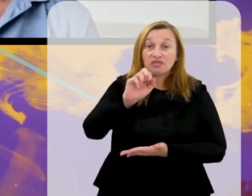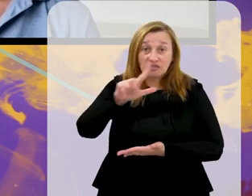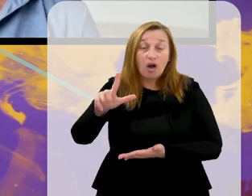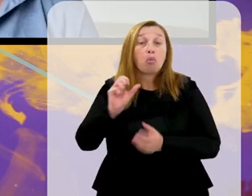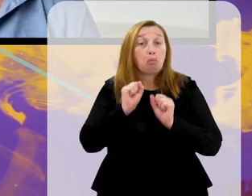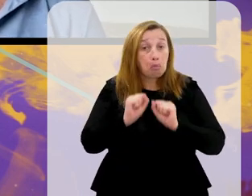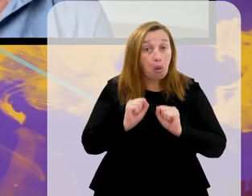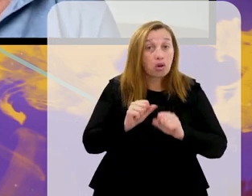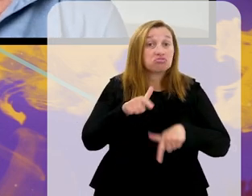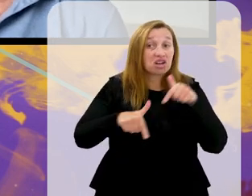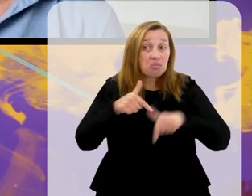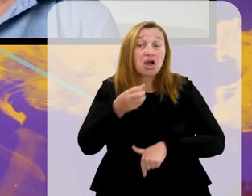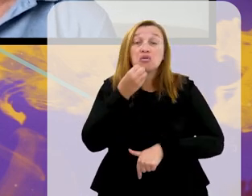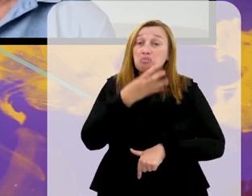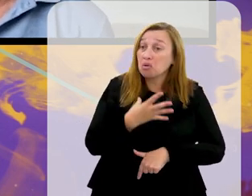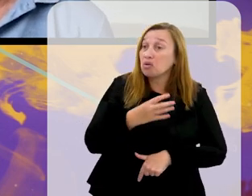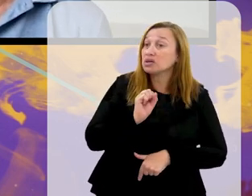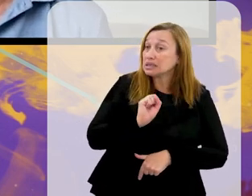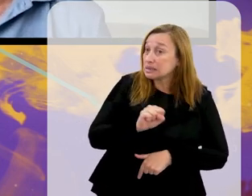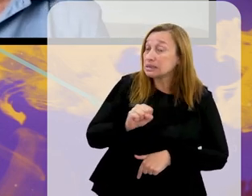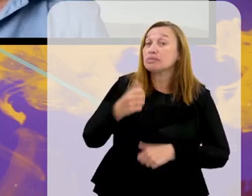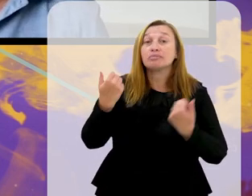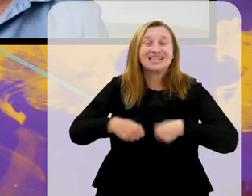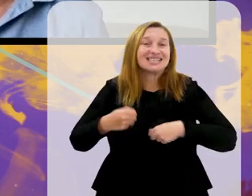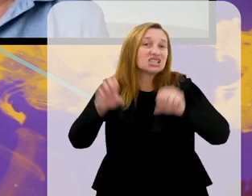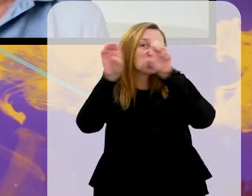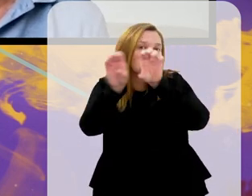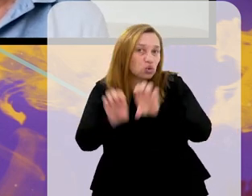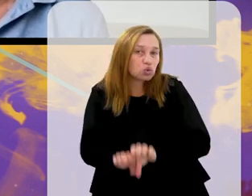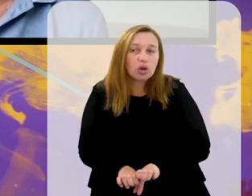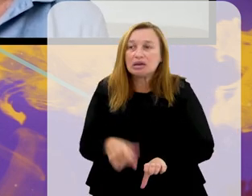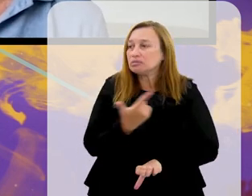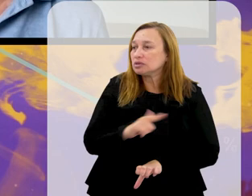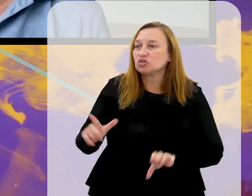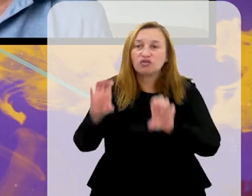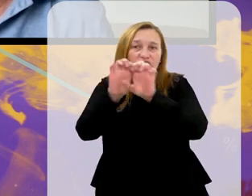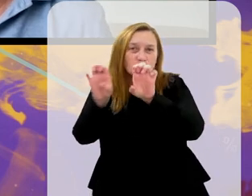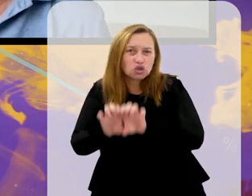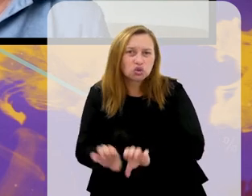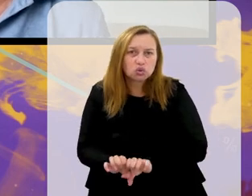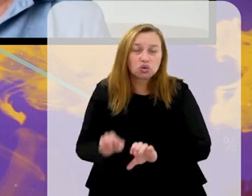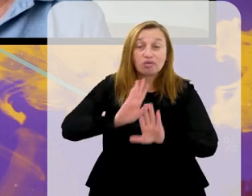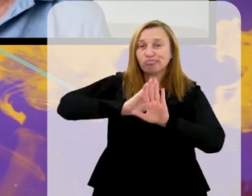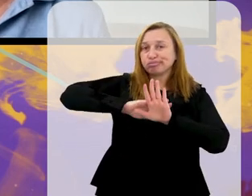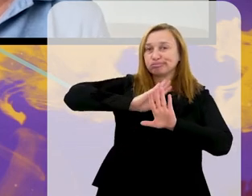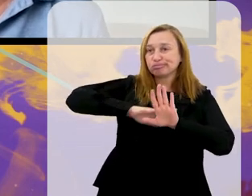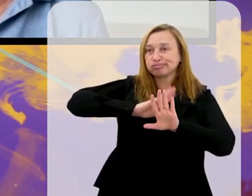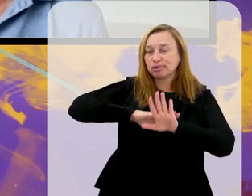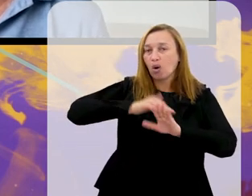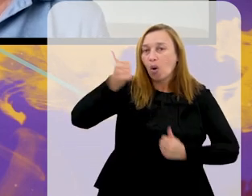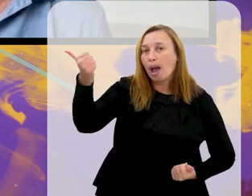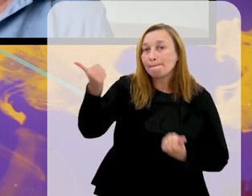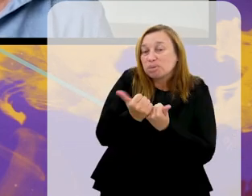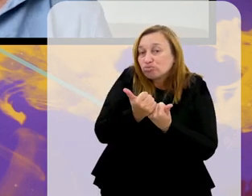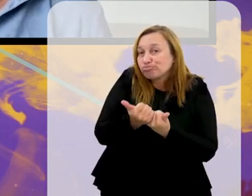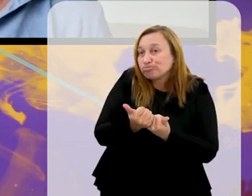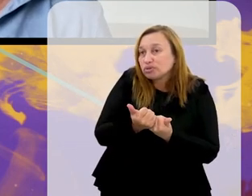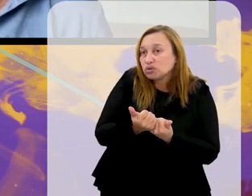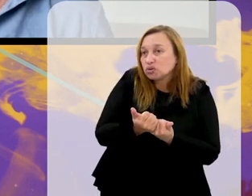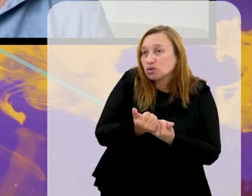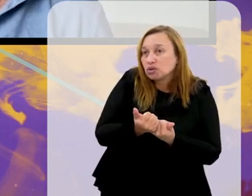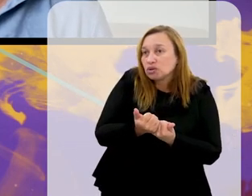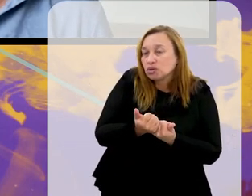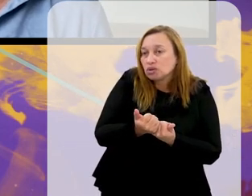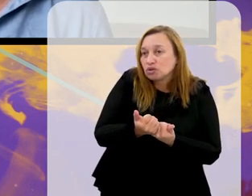Júnior podem fazer um grande trabalho, sim, mas eles precisam dessa estrutura. Se não tiverem a estrutura por trás deles, dando apoio,